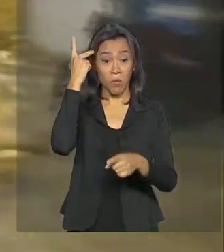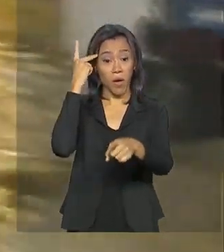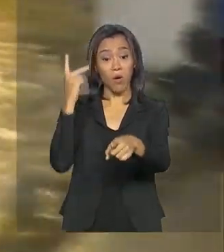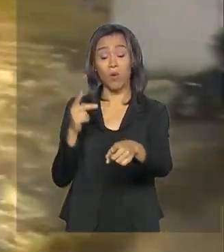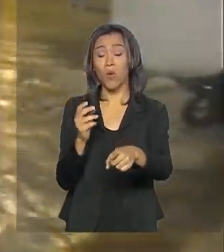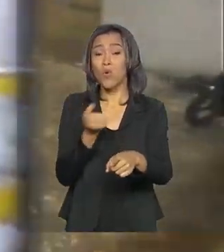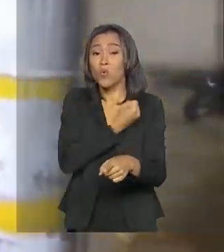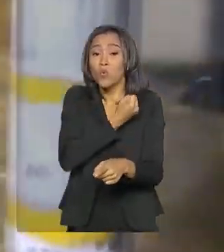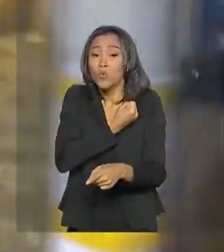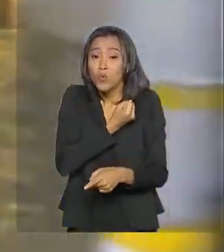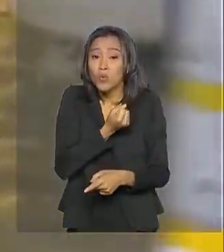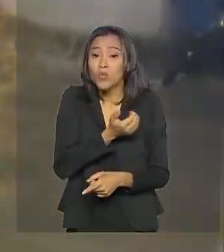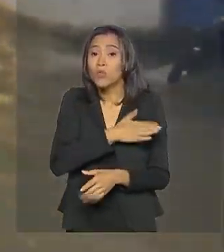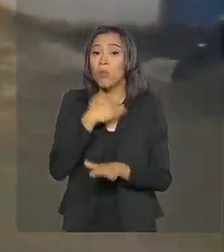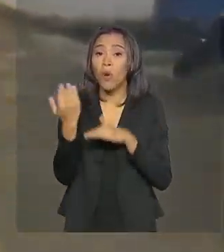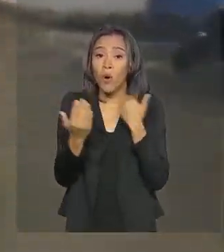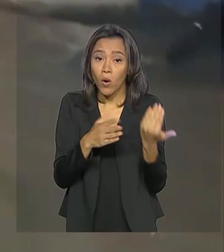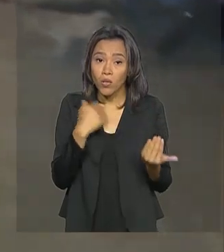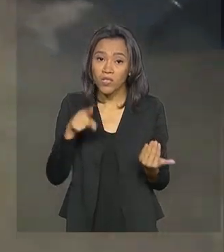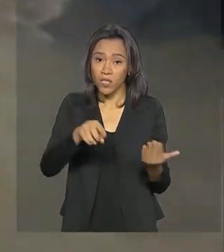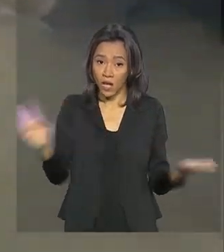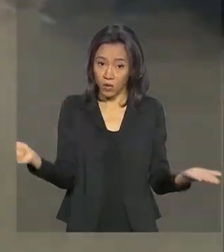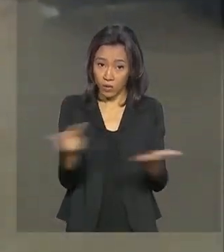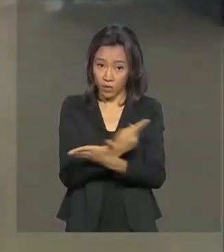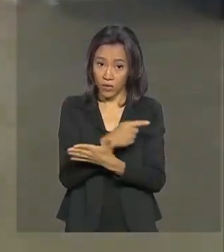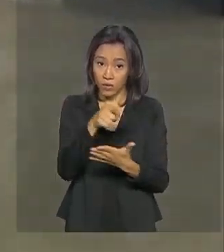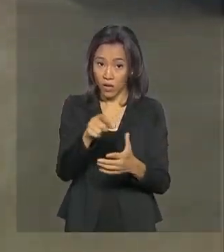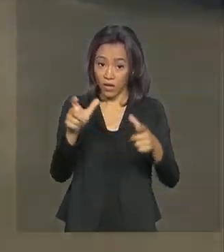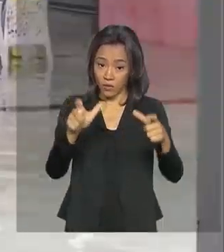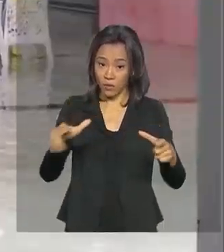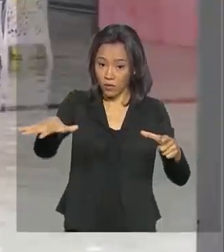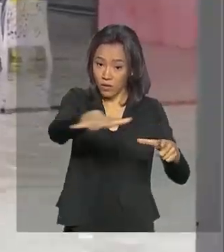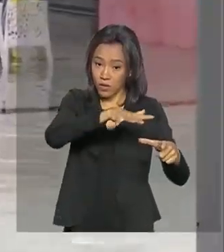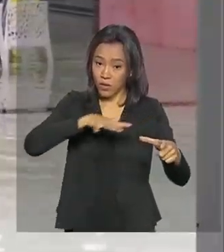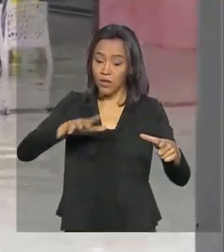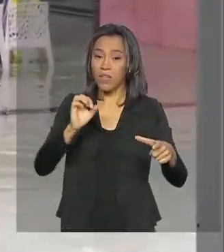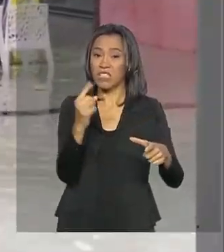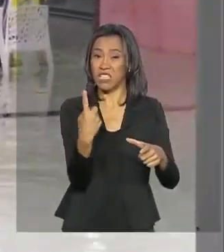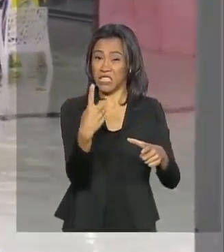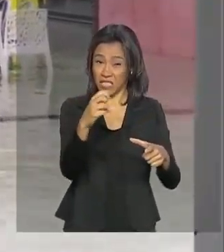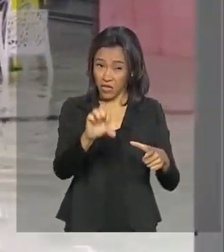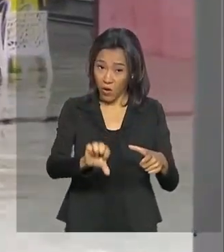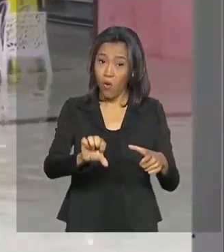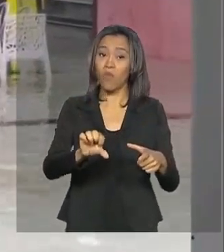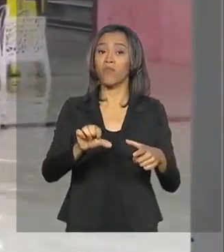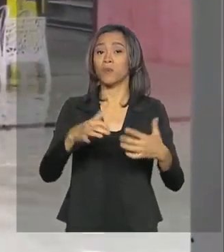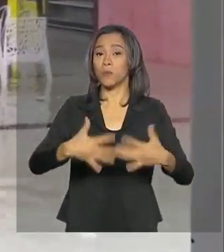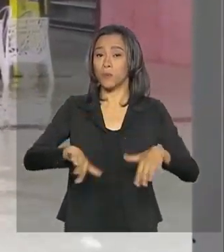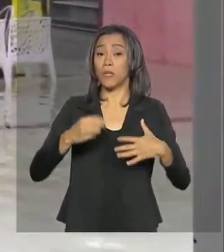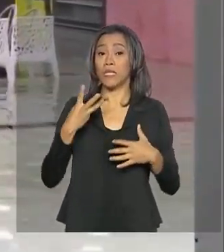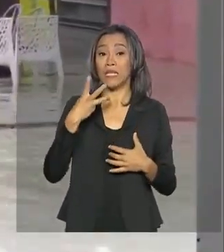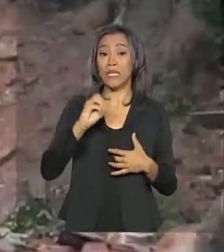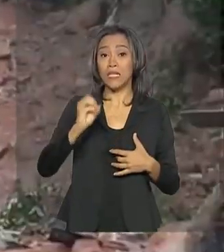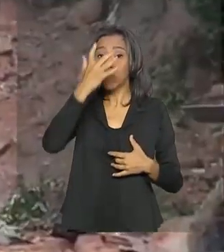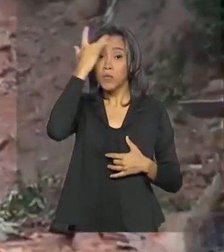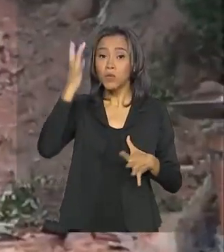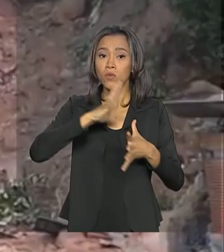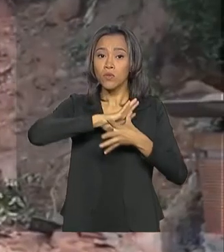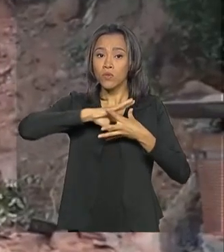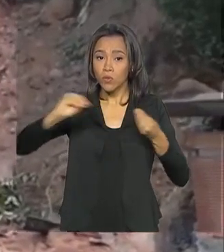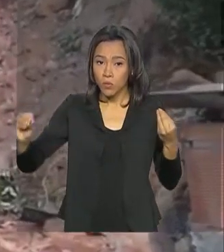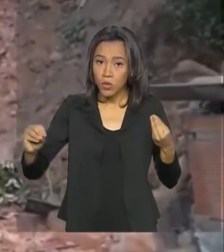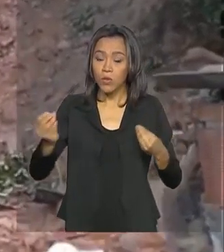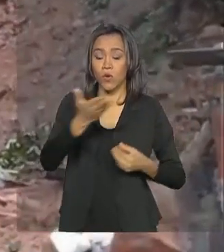mortes causadas pelas fortes chuvas na Baixada Santista chega a 19, também a 30 desaparecidos. O